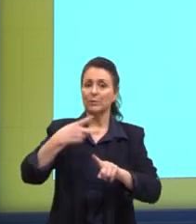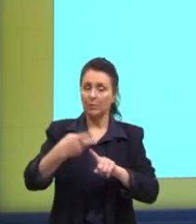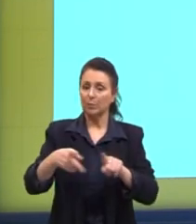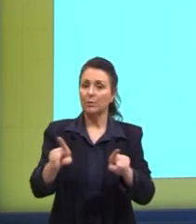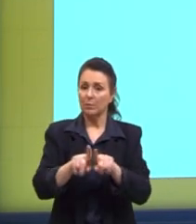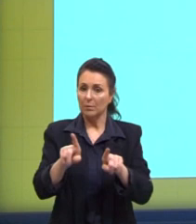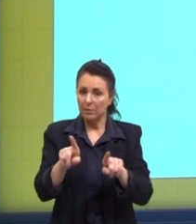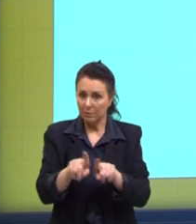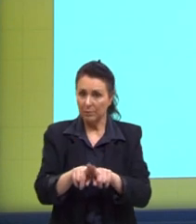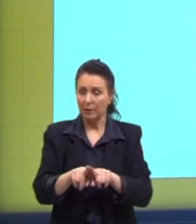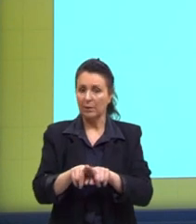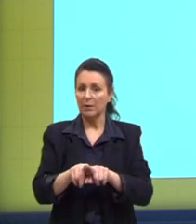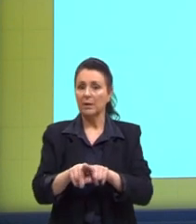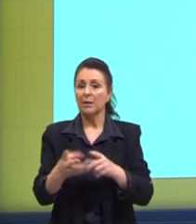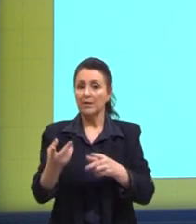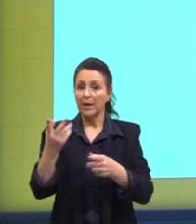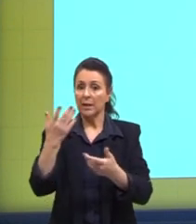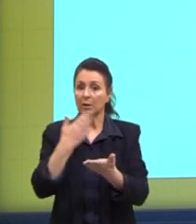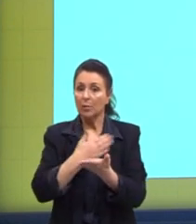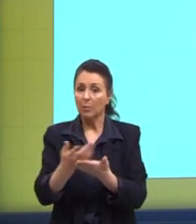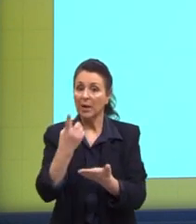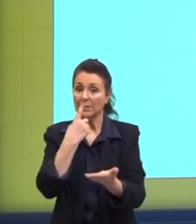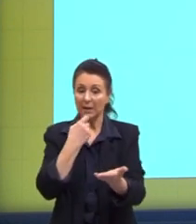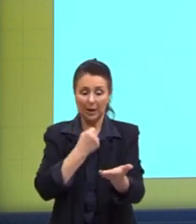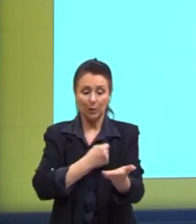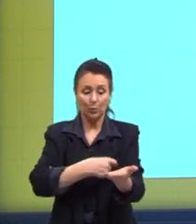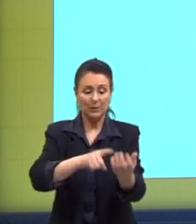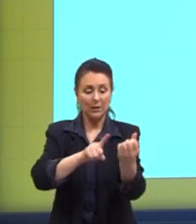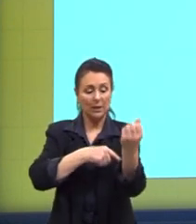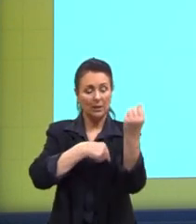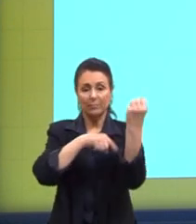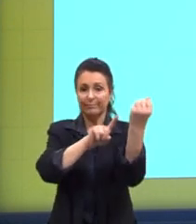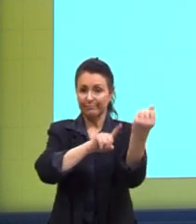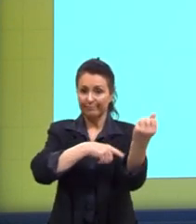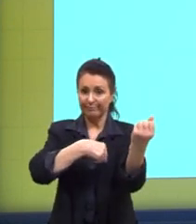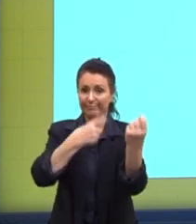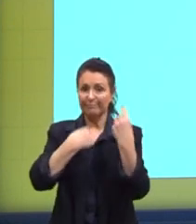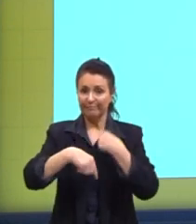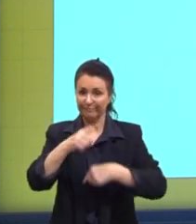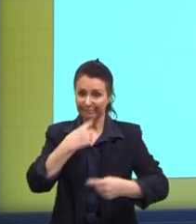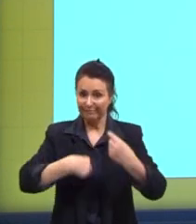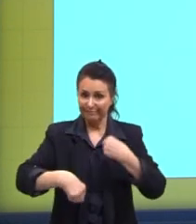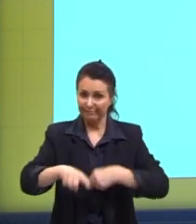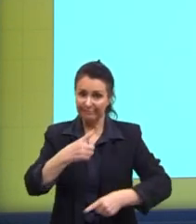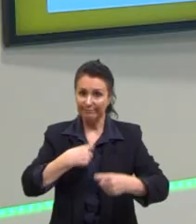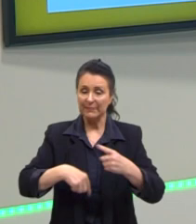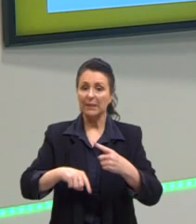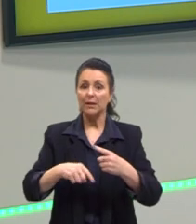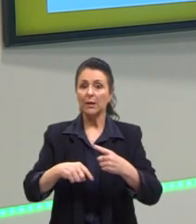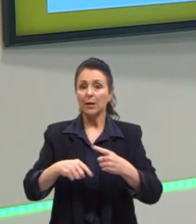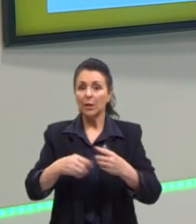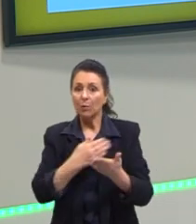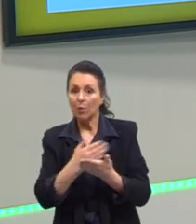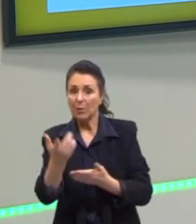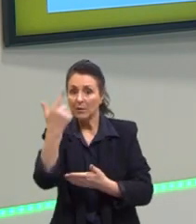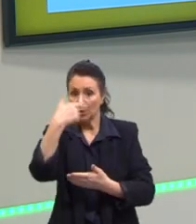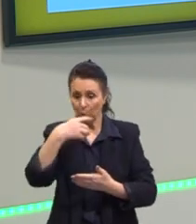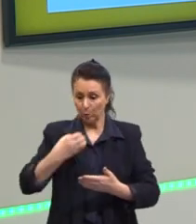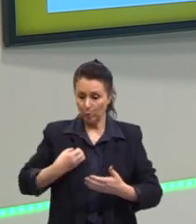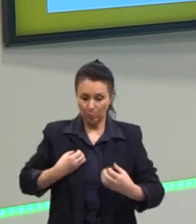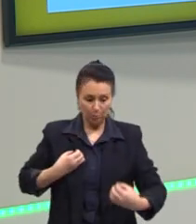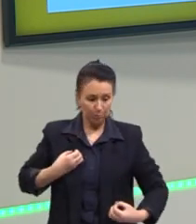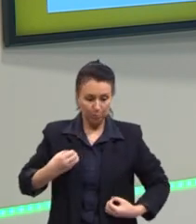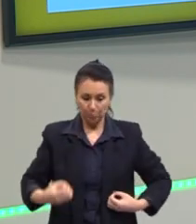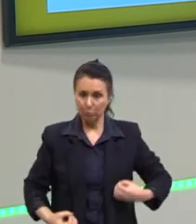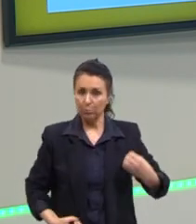mais, podendo até entrar na corrente sanguínea, essa parte, essas células, e se alojar em outra parte do corpo, ali